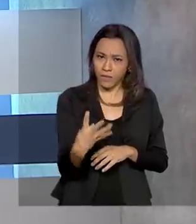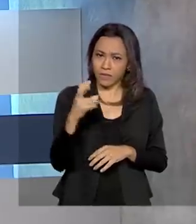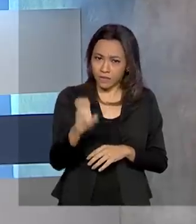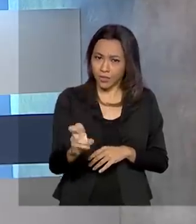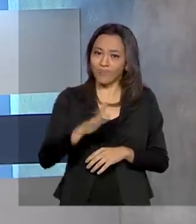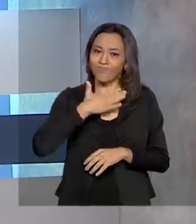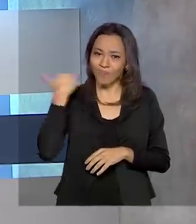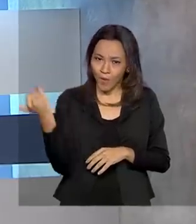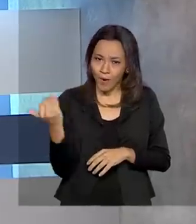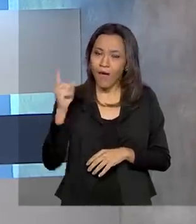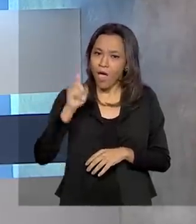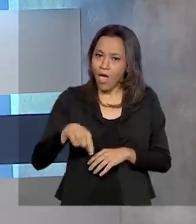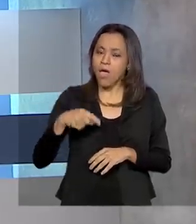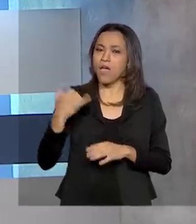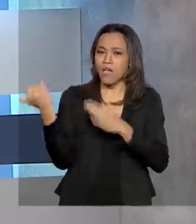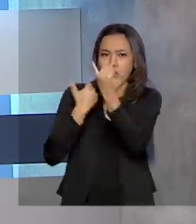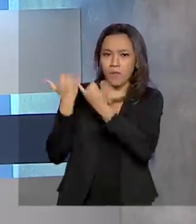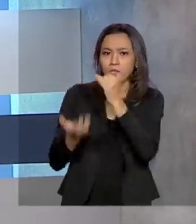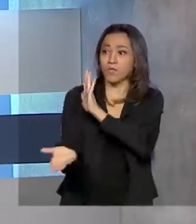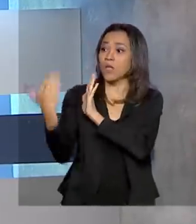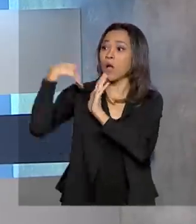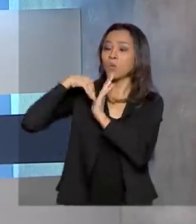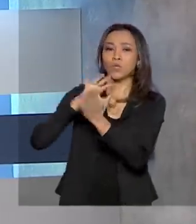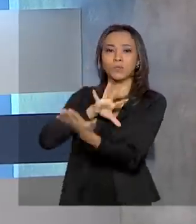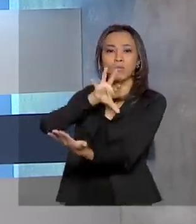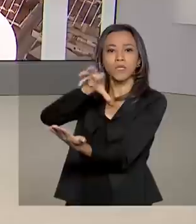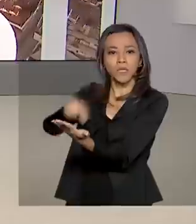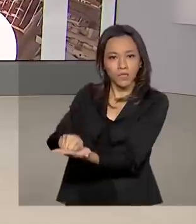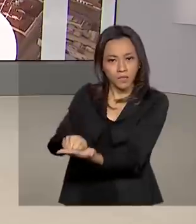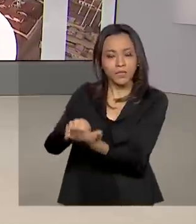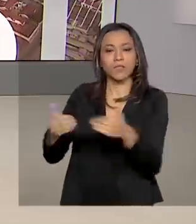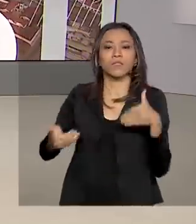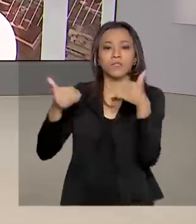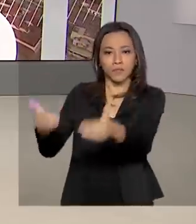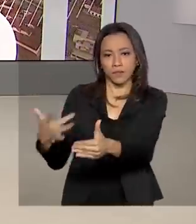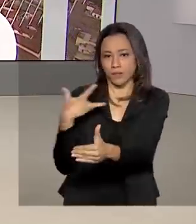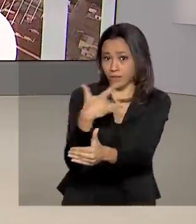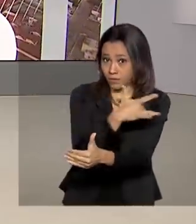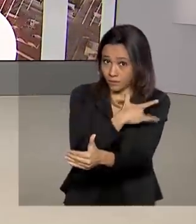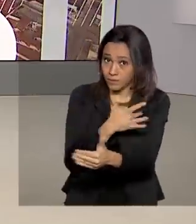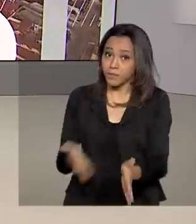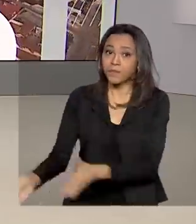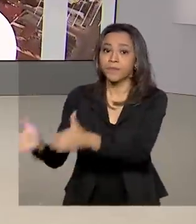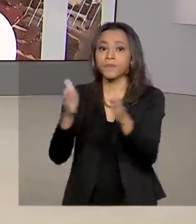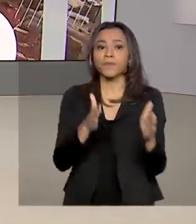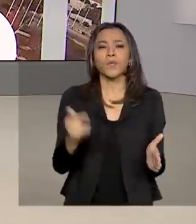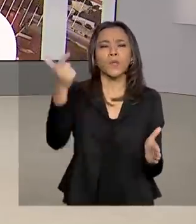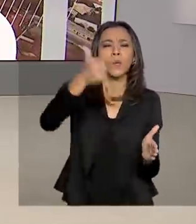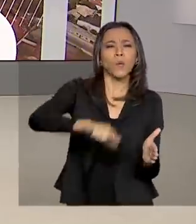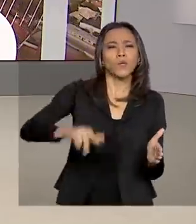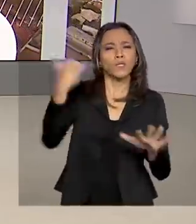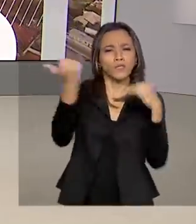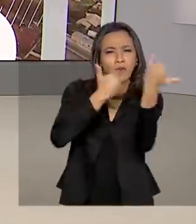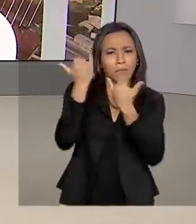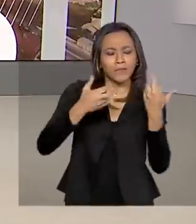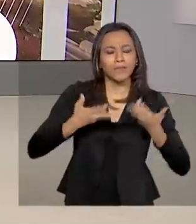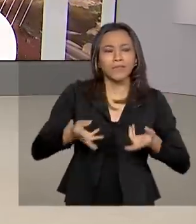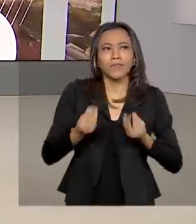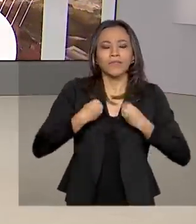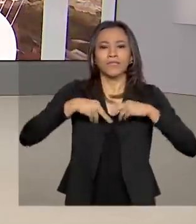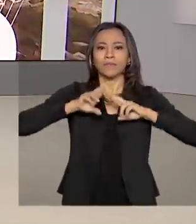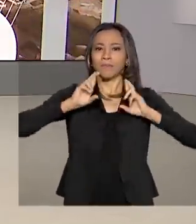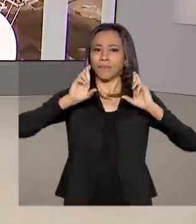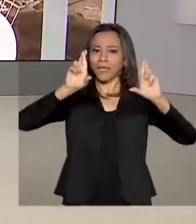Os dados são da última atualização do Ministério da Saúde. Agora uma notícia que traz esperança. 2 mil